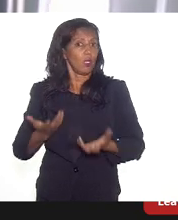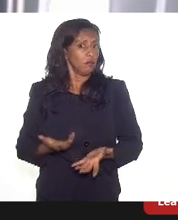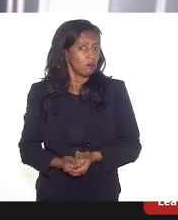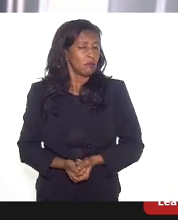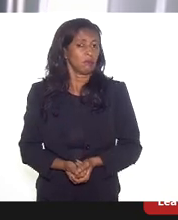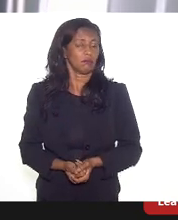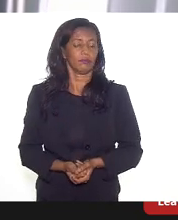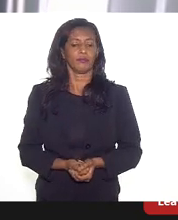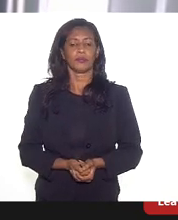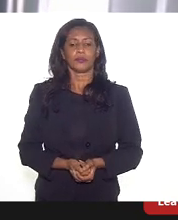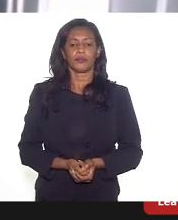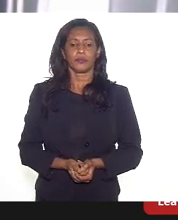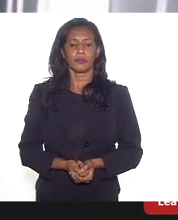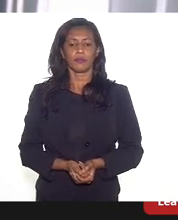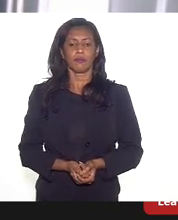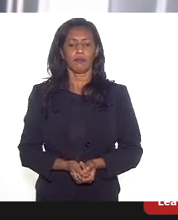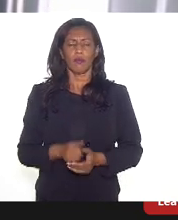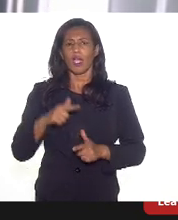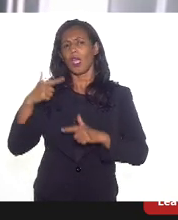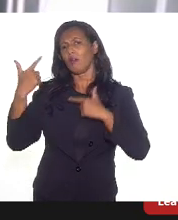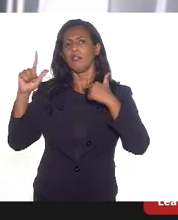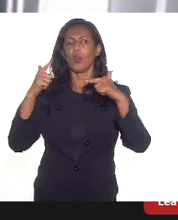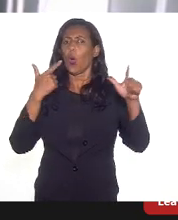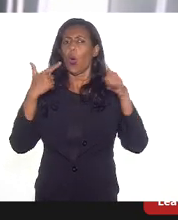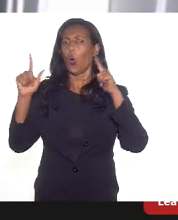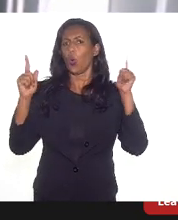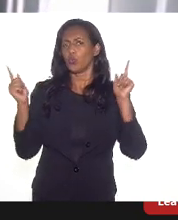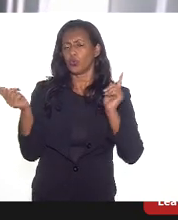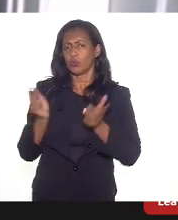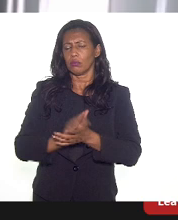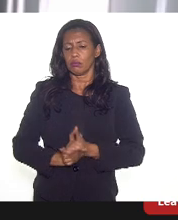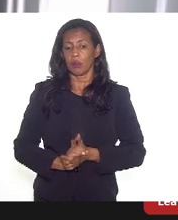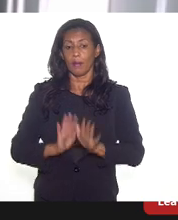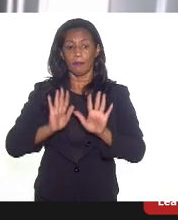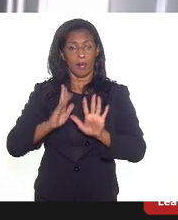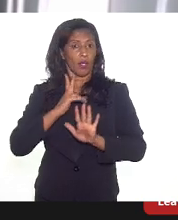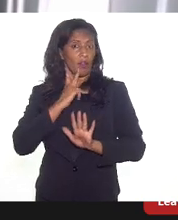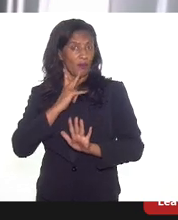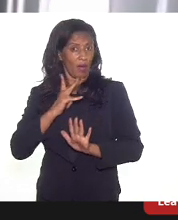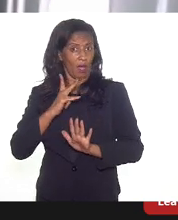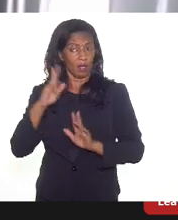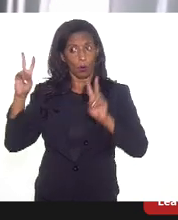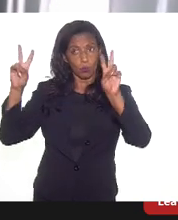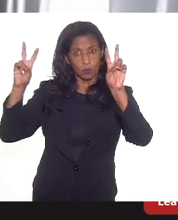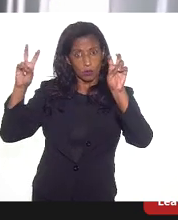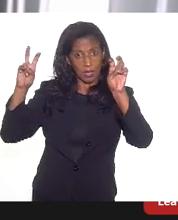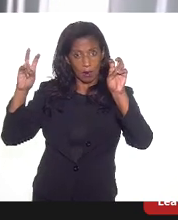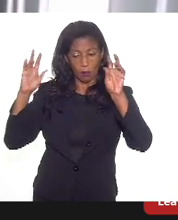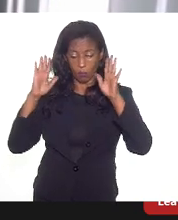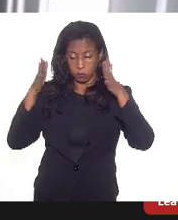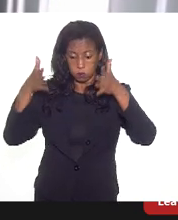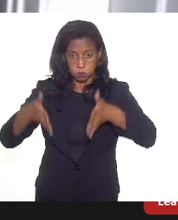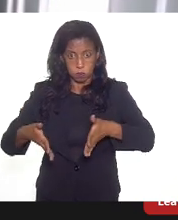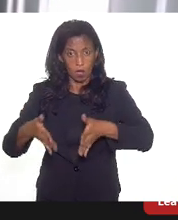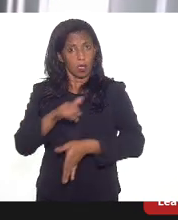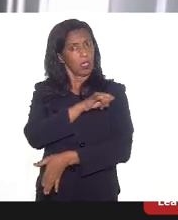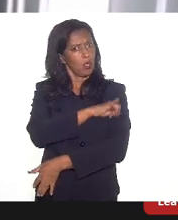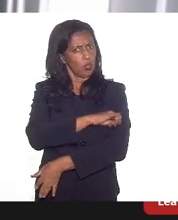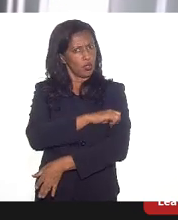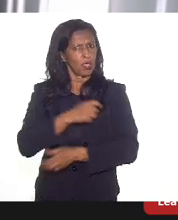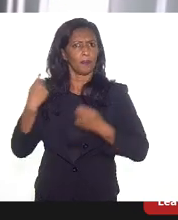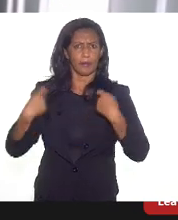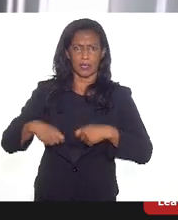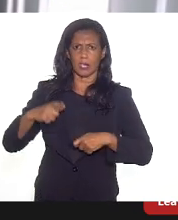2020. Entre outros, é pontual, mas eu quero dizer que é um tema central que o Rio de Janeiro, de fato, precisa ter a